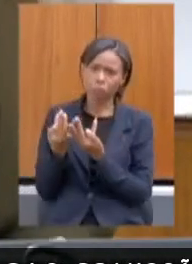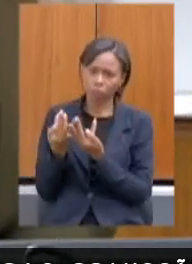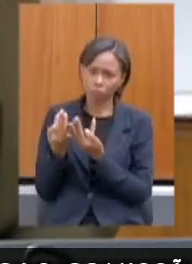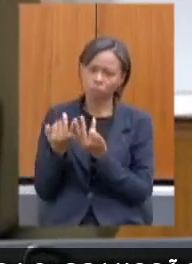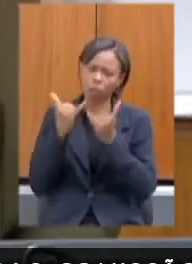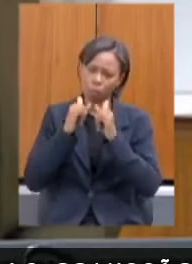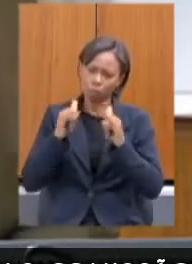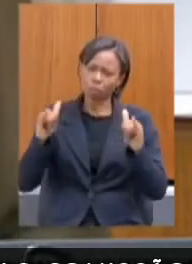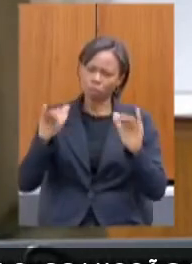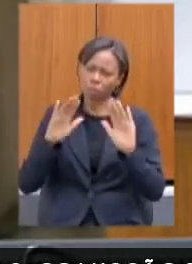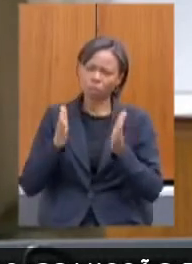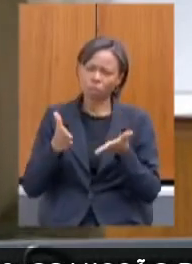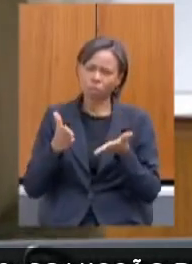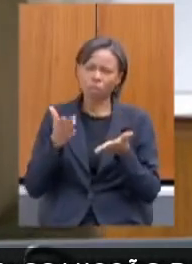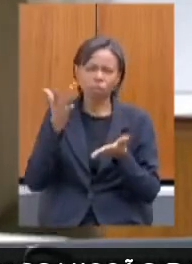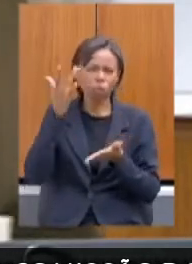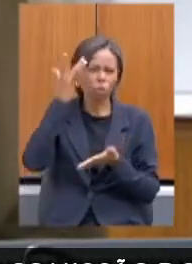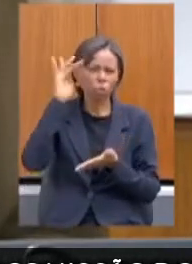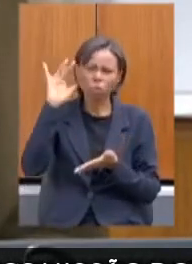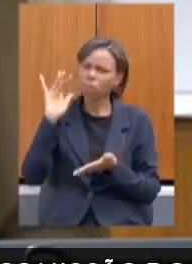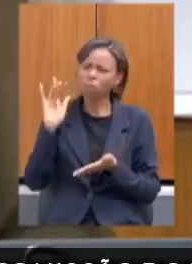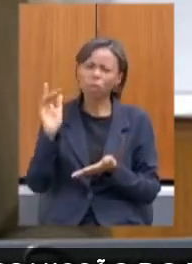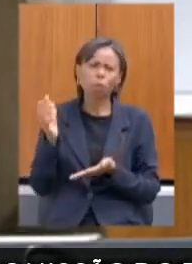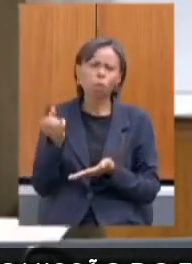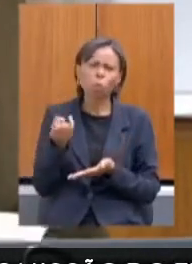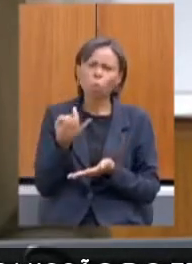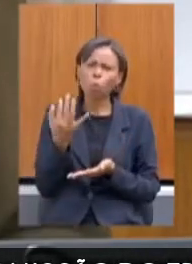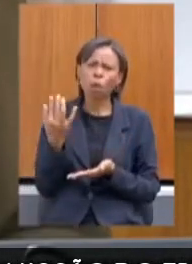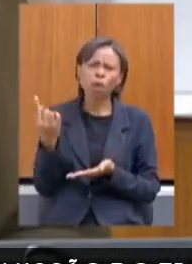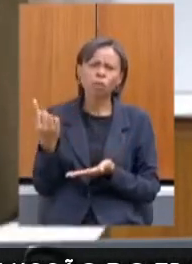Eu não sei aqui quantos atendimentos eu tive.